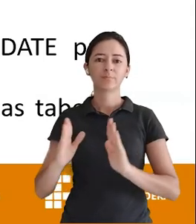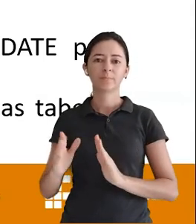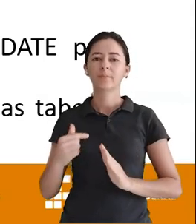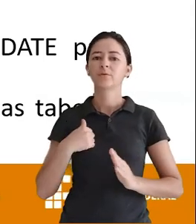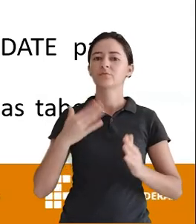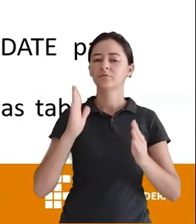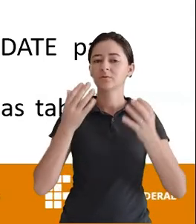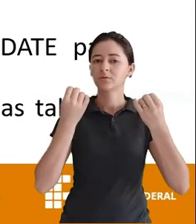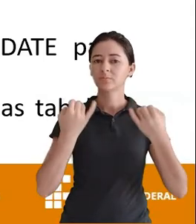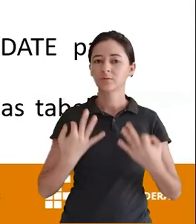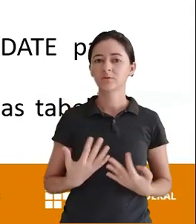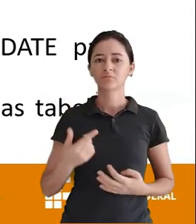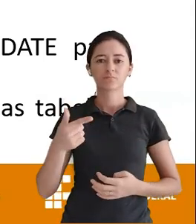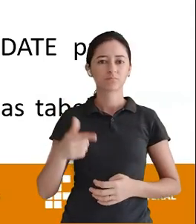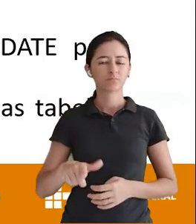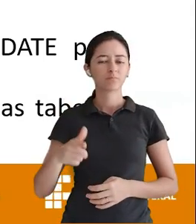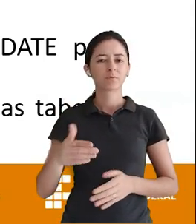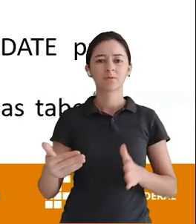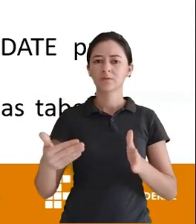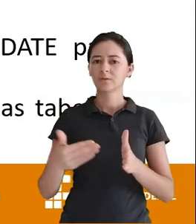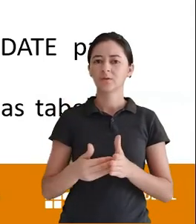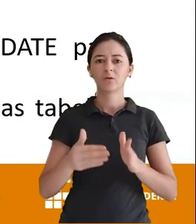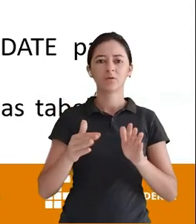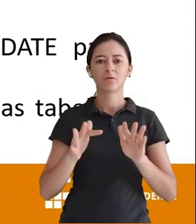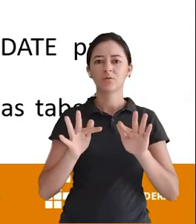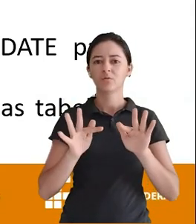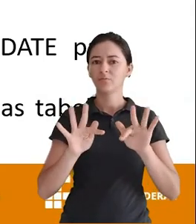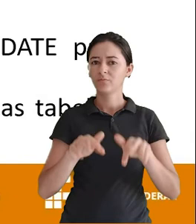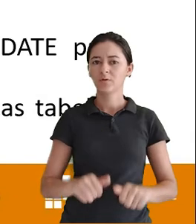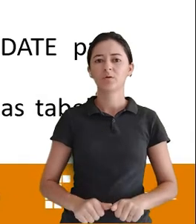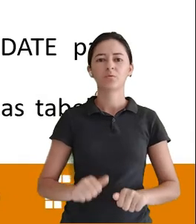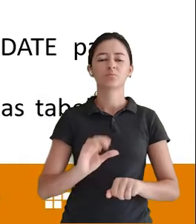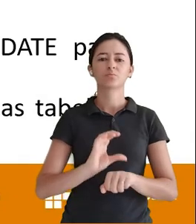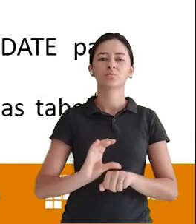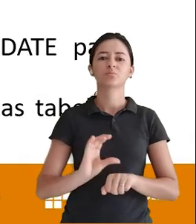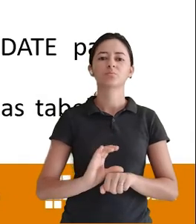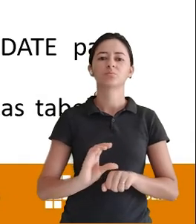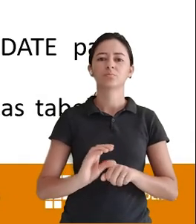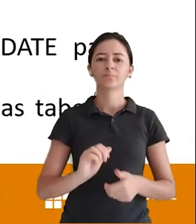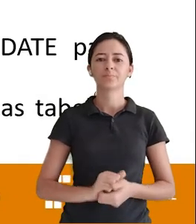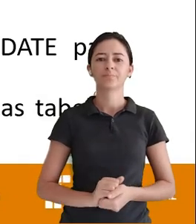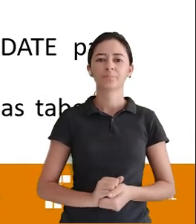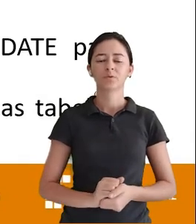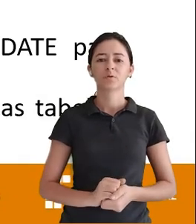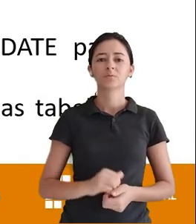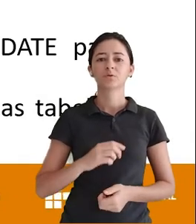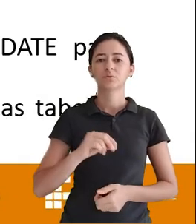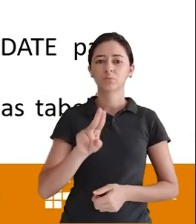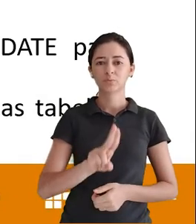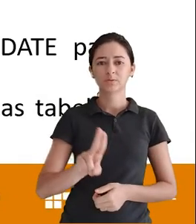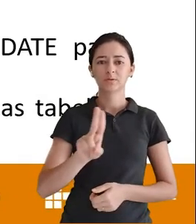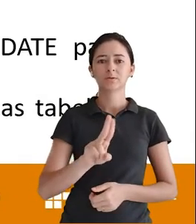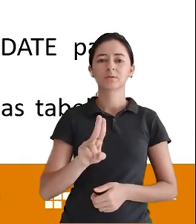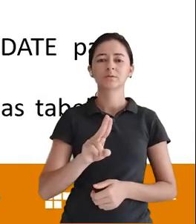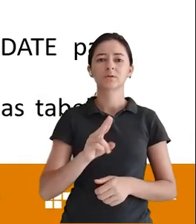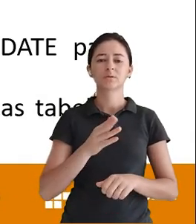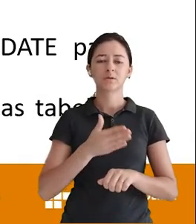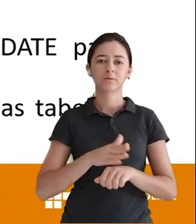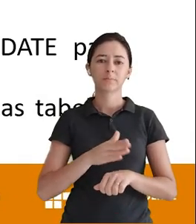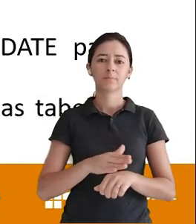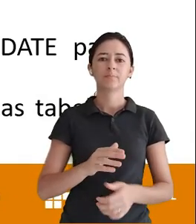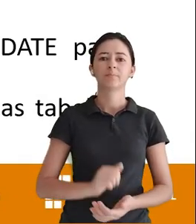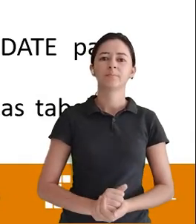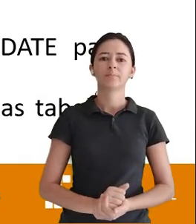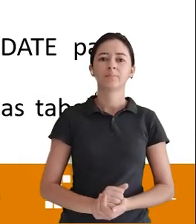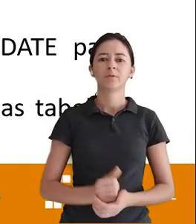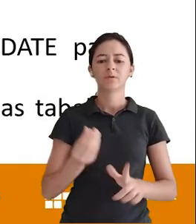assistir As correções Pessoal Já falei várias vezes E vou repetir isso aqui Até o final Essas 200 horas de curso De vocês Então vocês vão fazer Essas ações